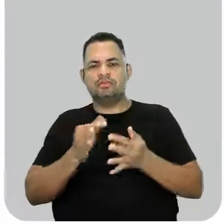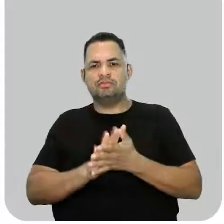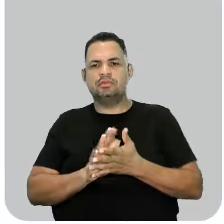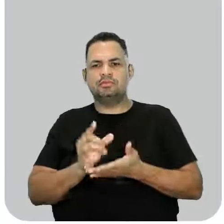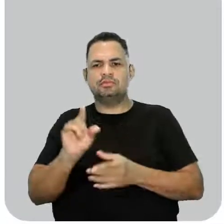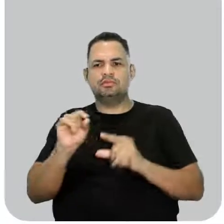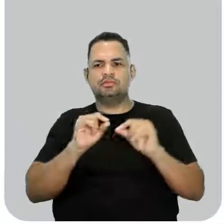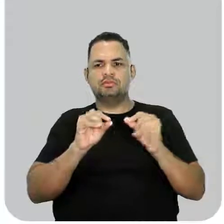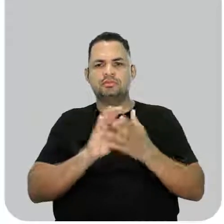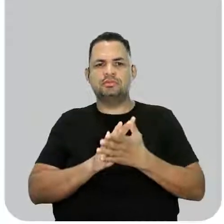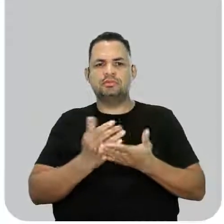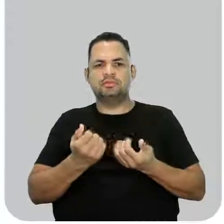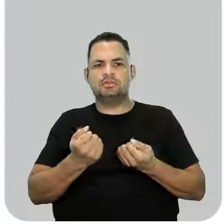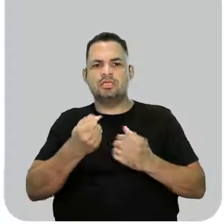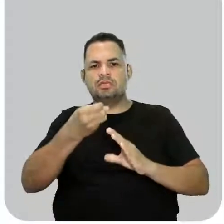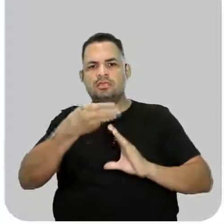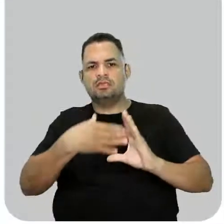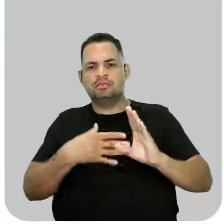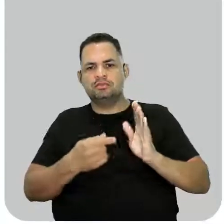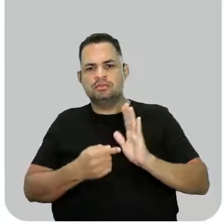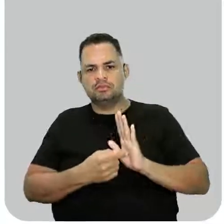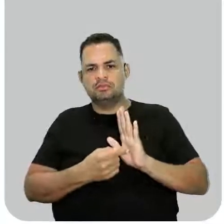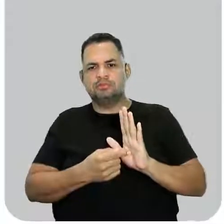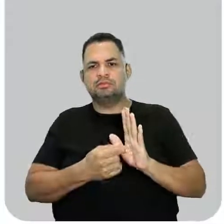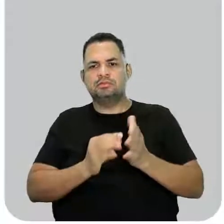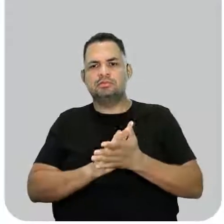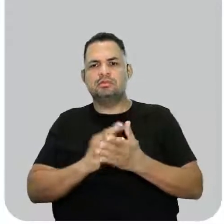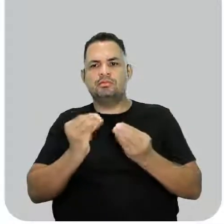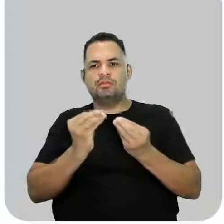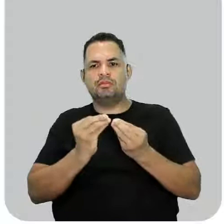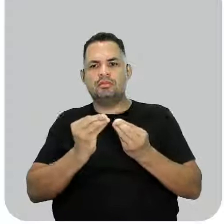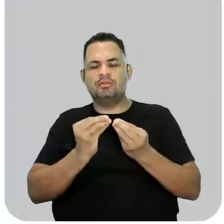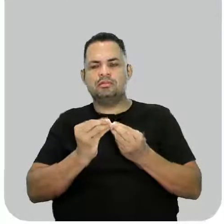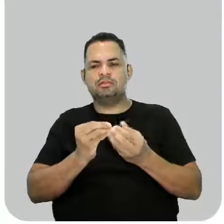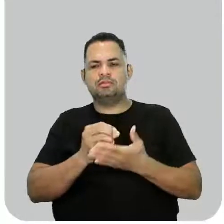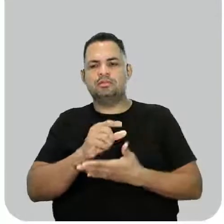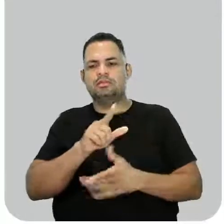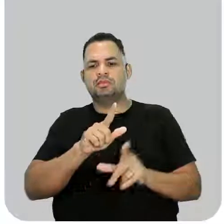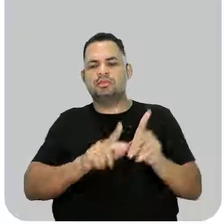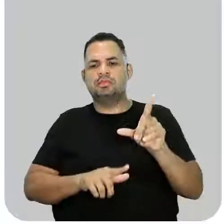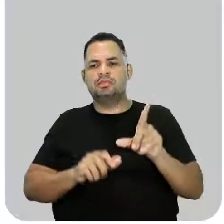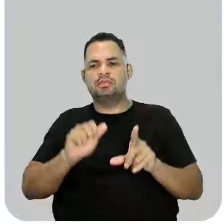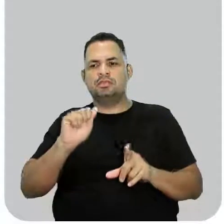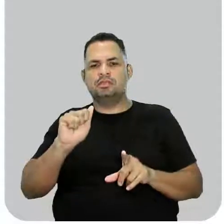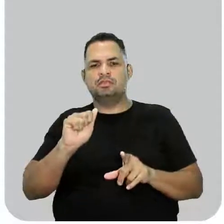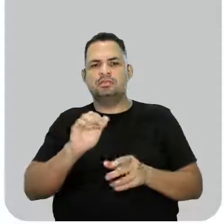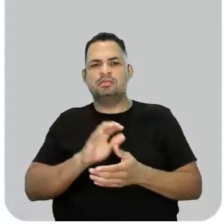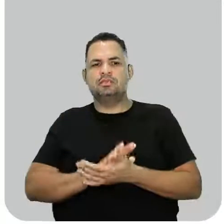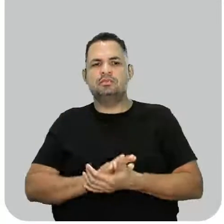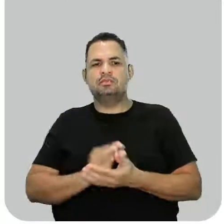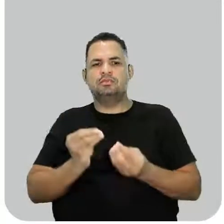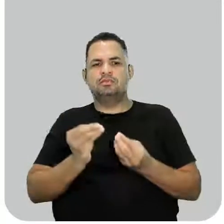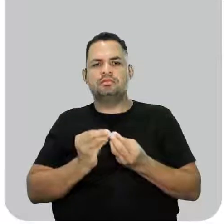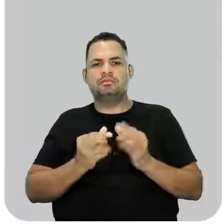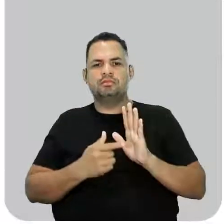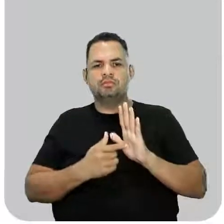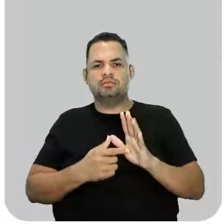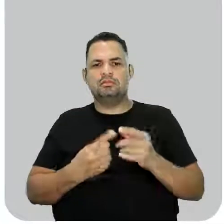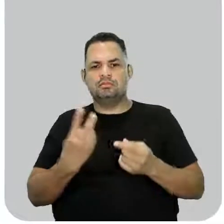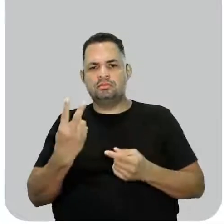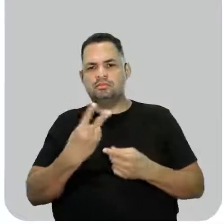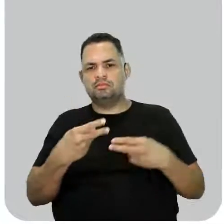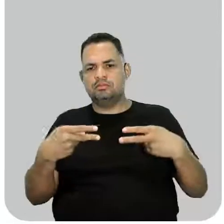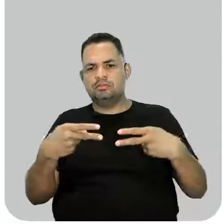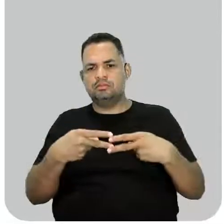única que satisfaz as características citadas acima era a molécula da alternativa A. Essa molécula